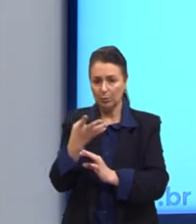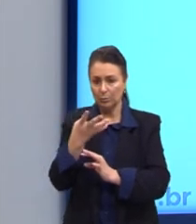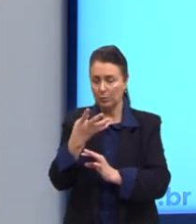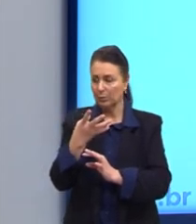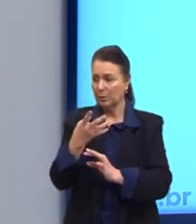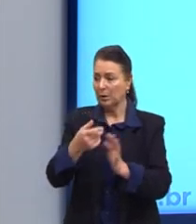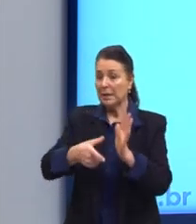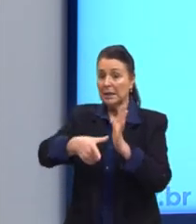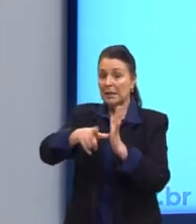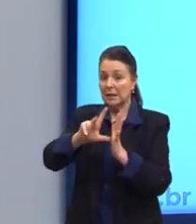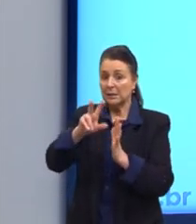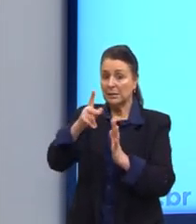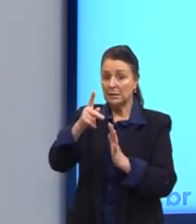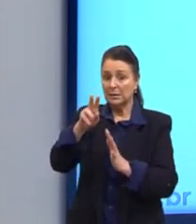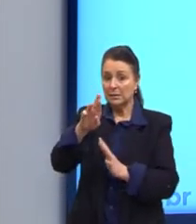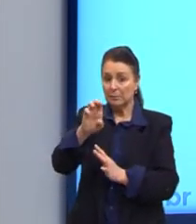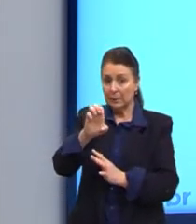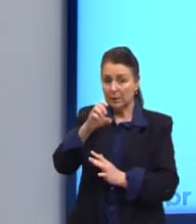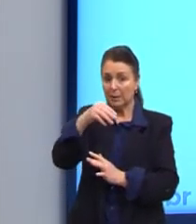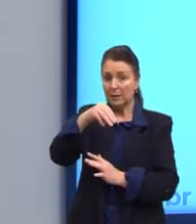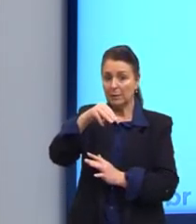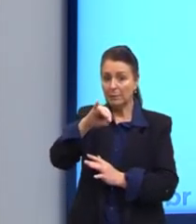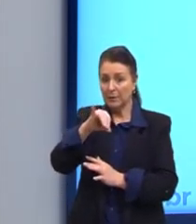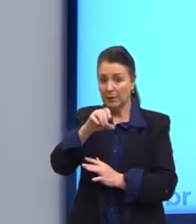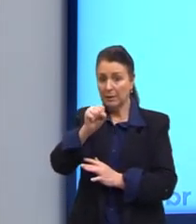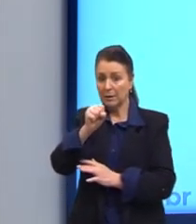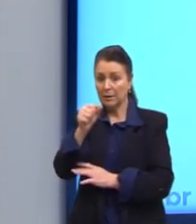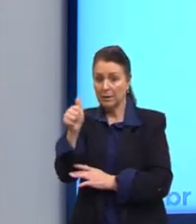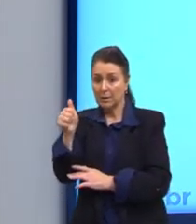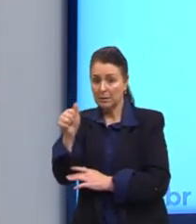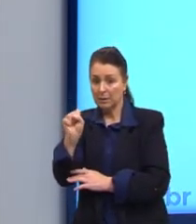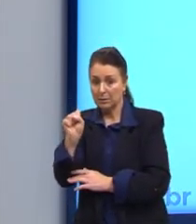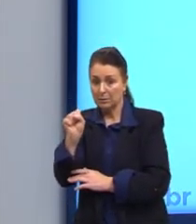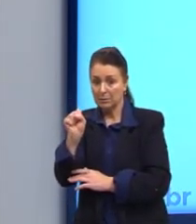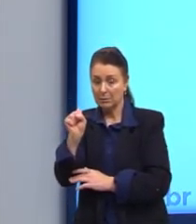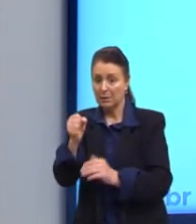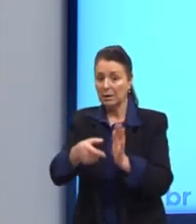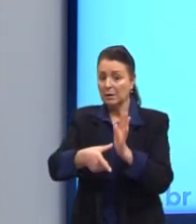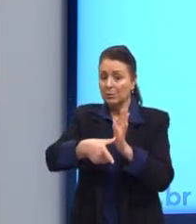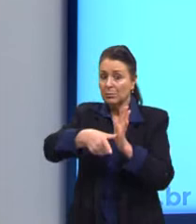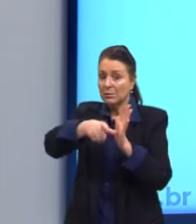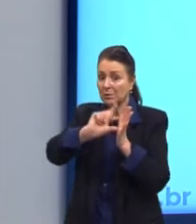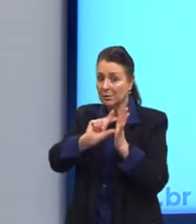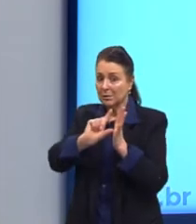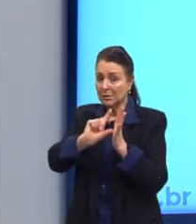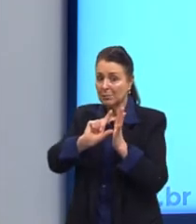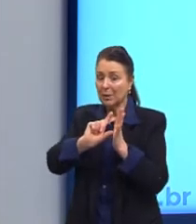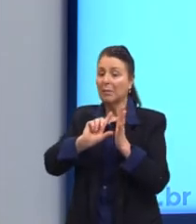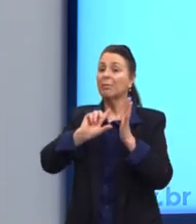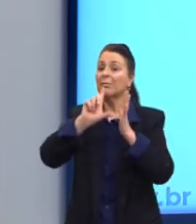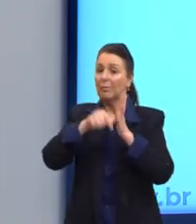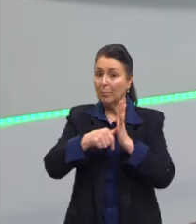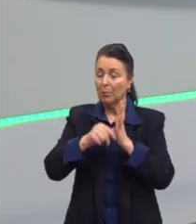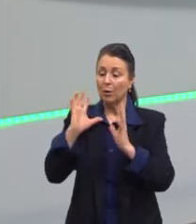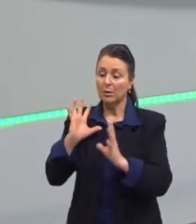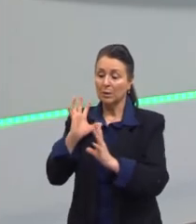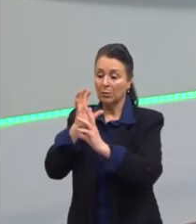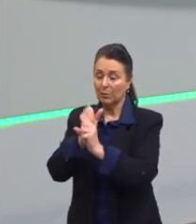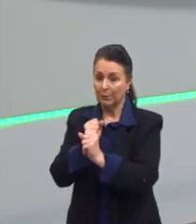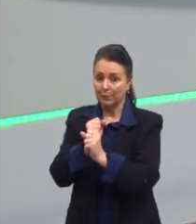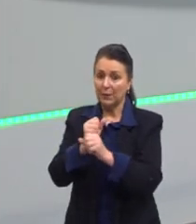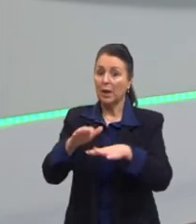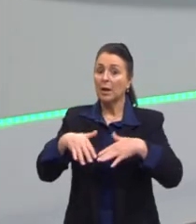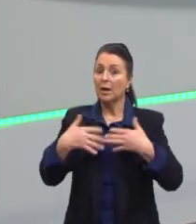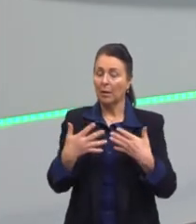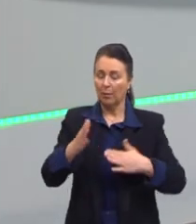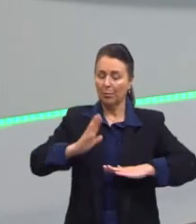proposições que antecedem e elevam a conclusão. Já vamos ver como é que na prática, como é que isso acontece para